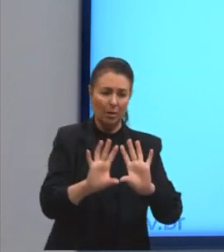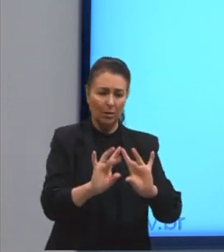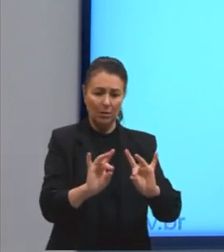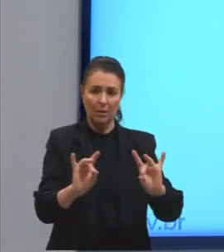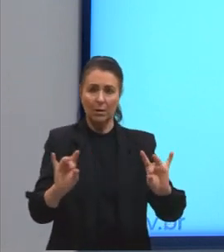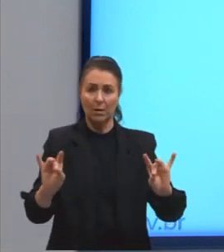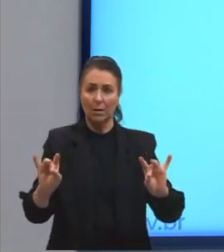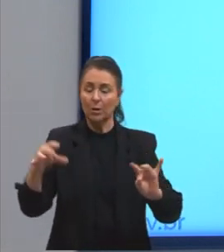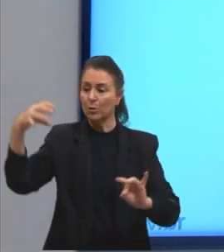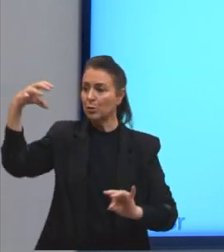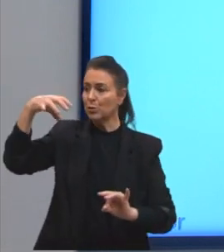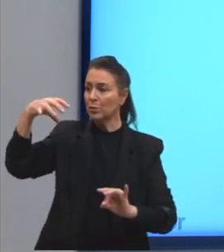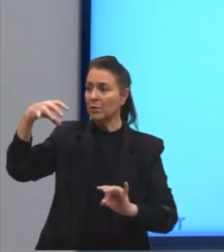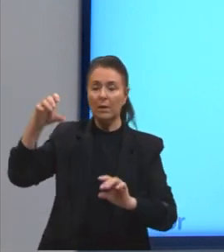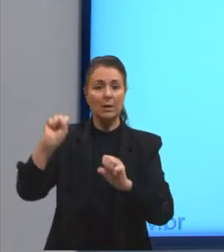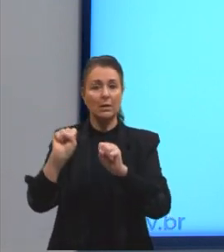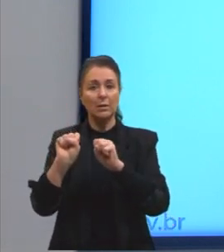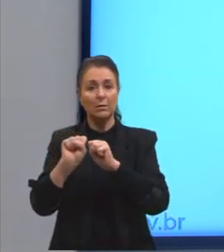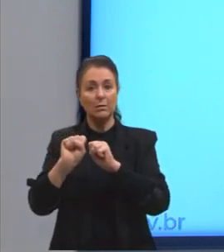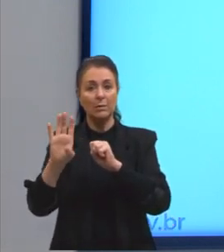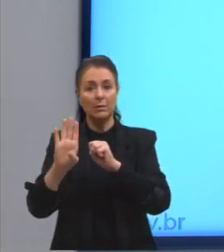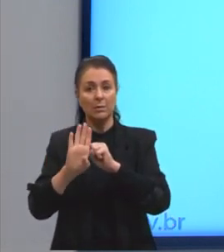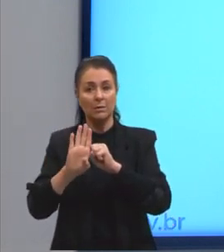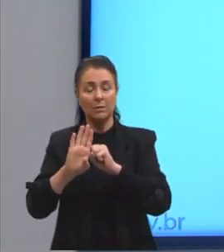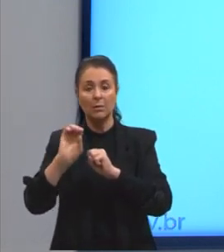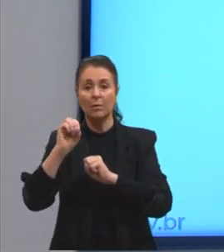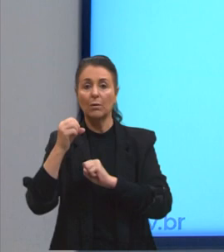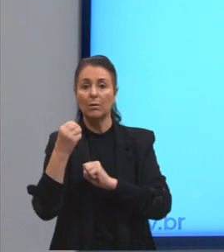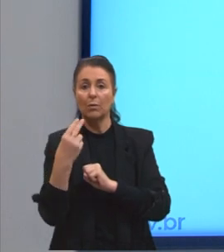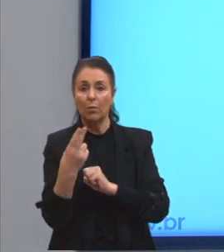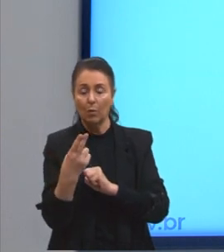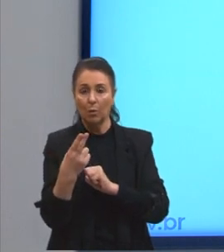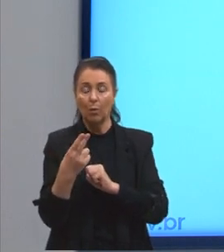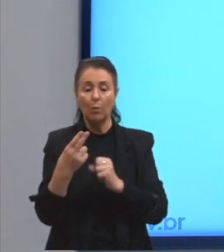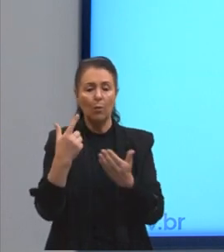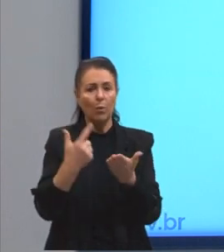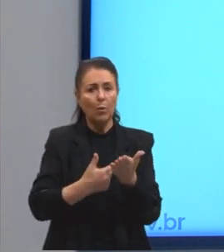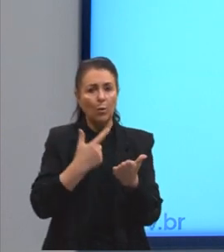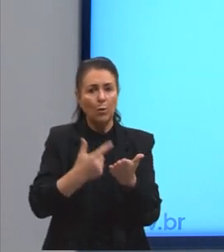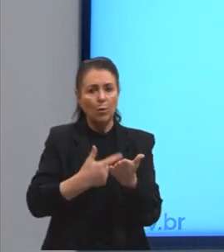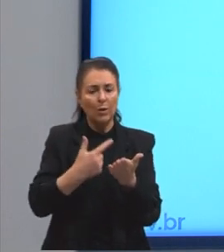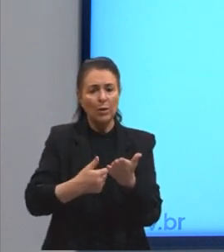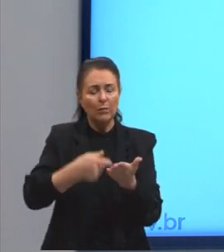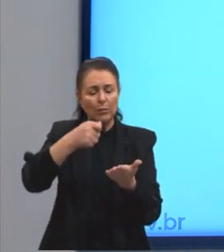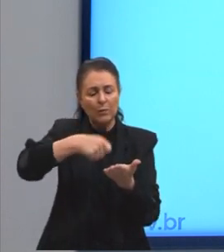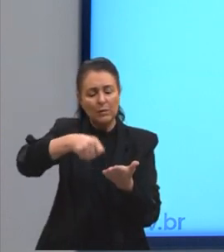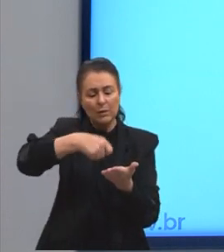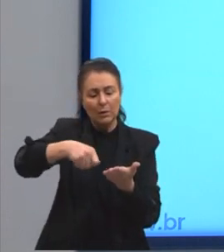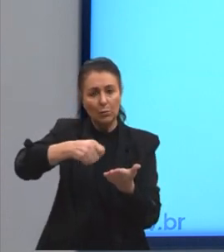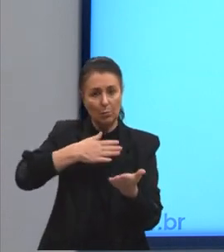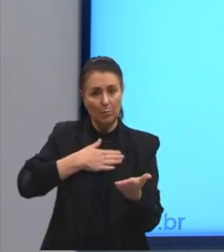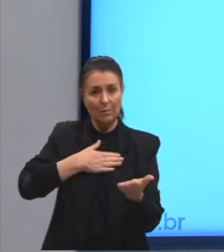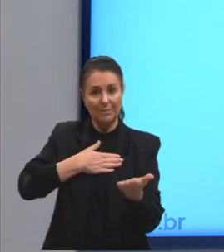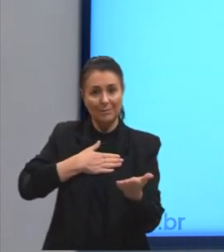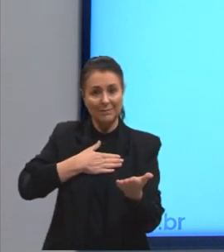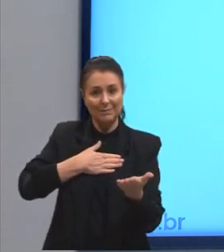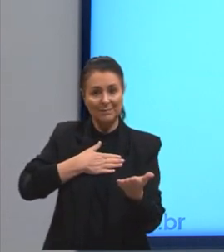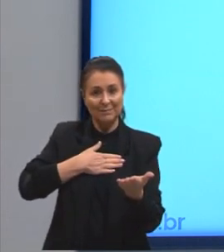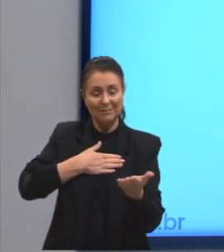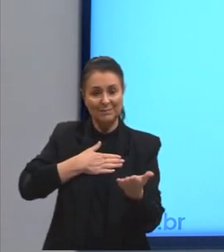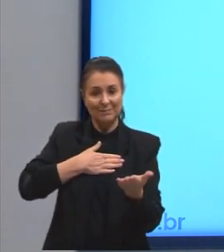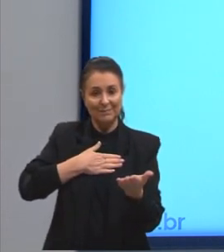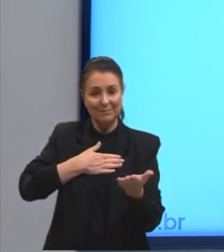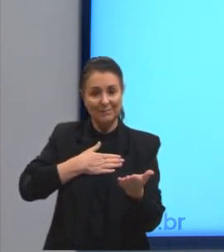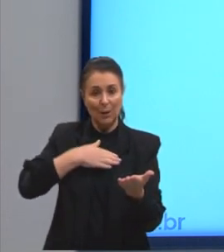Chuva vai ser um substantivo. Ou este livro foi escrito por mim. Aqui o mim